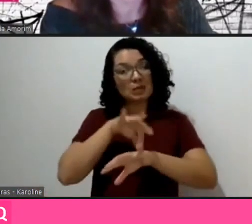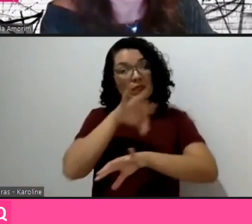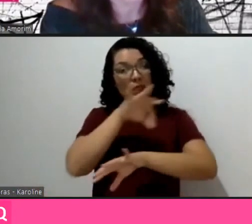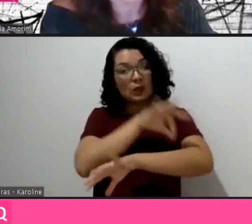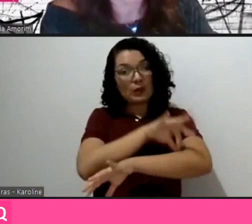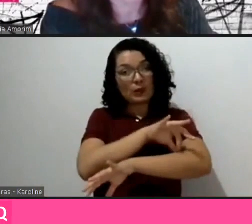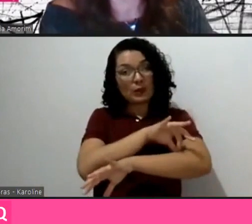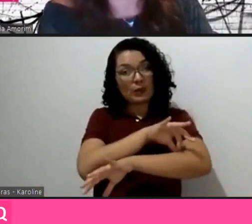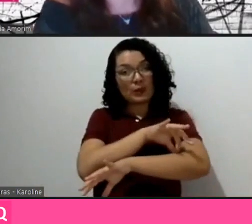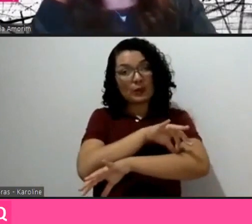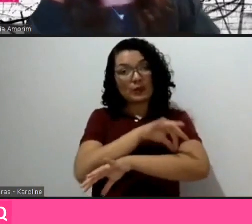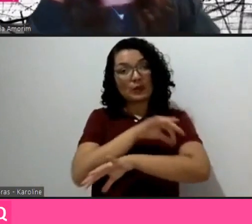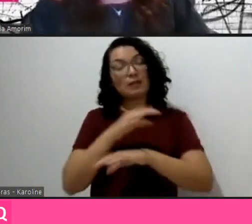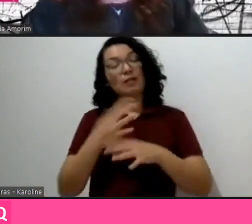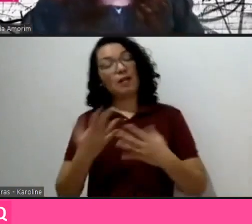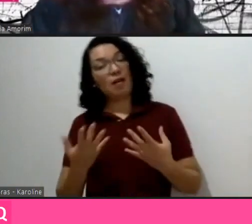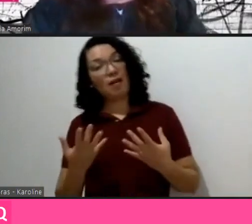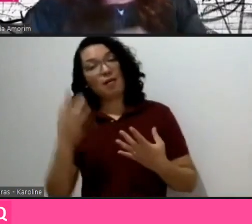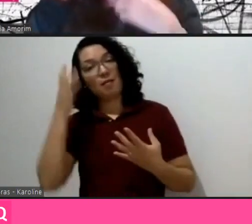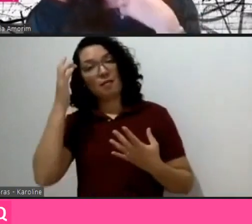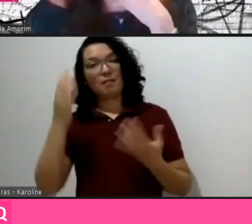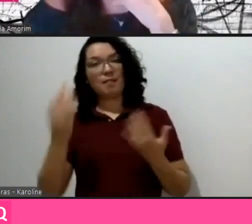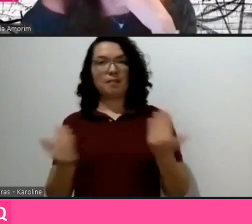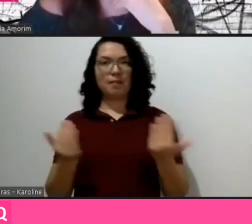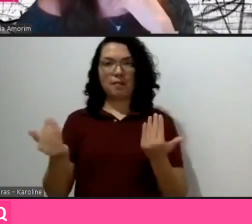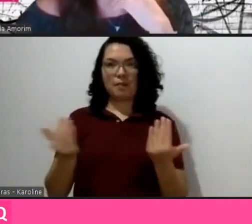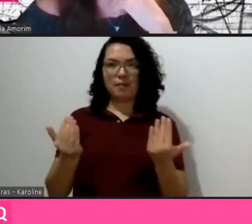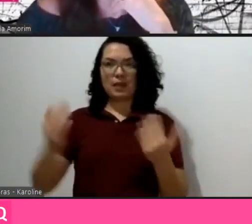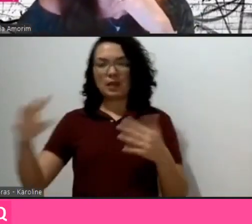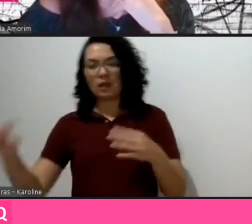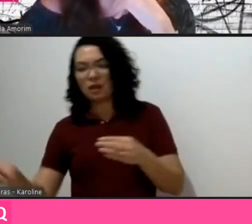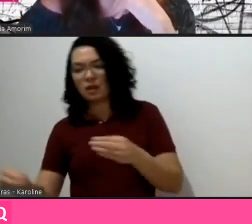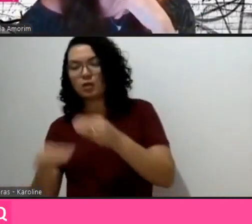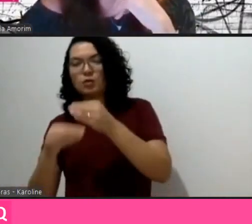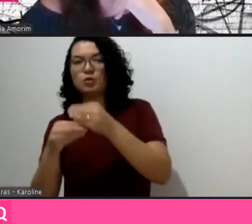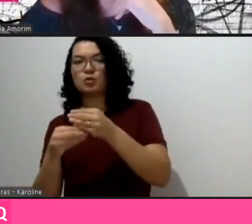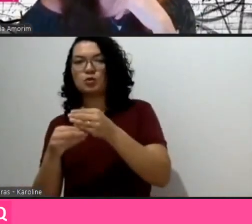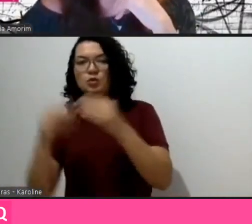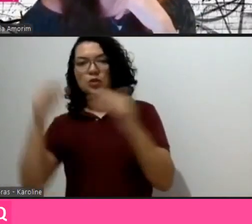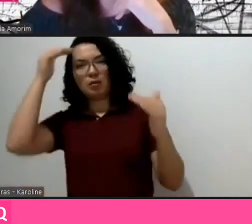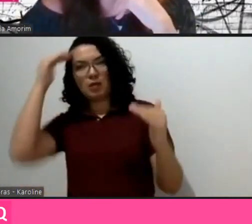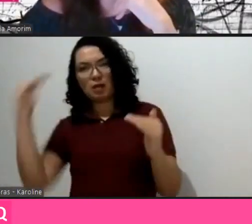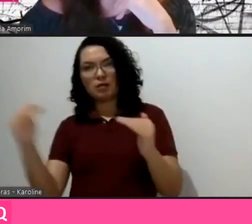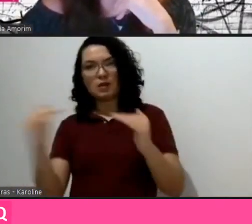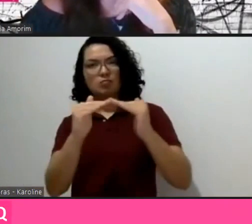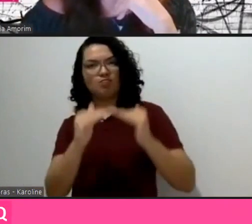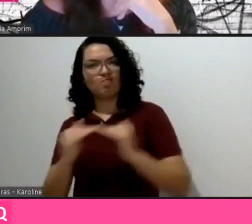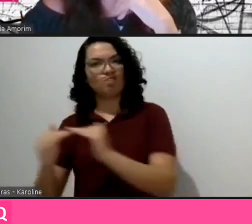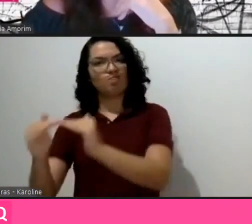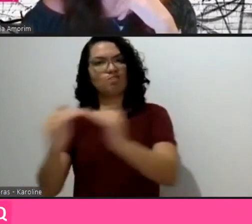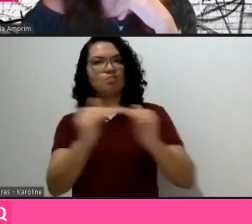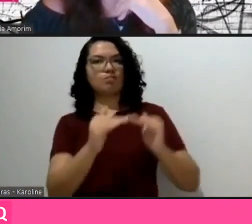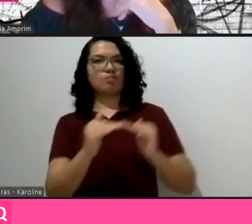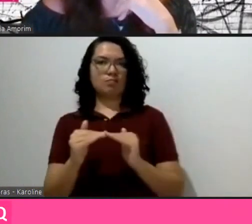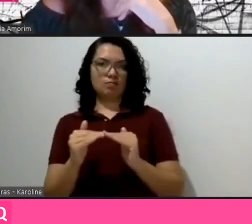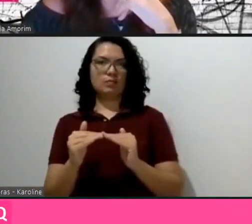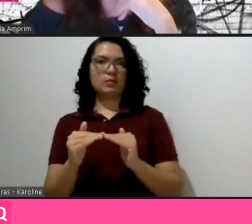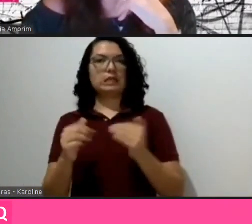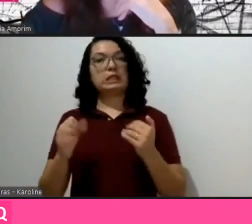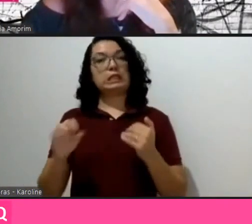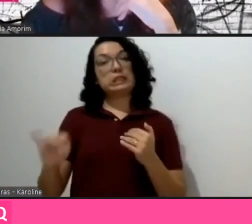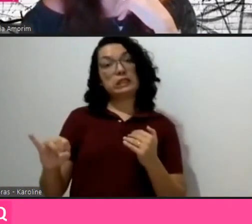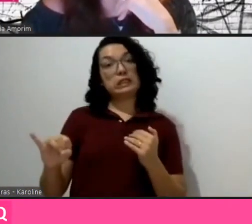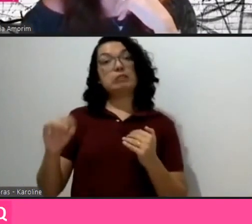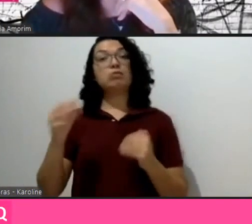temas ingênuíriais, em nosso caso há um tema adicional muito terrível e é que a faculdade de Ingenieria está em outro lugar da cidade,